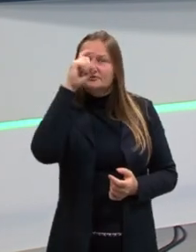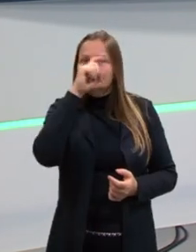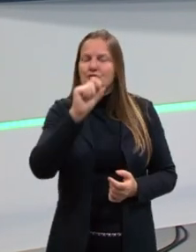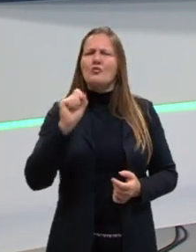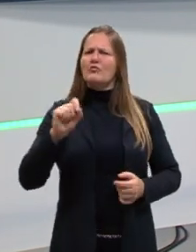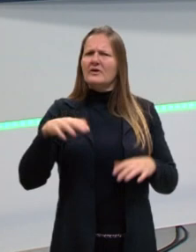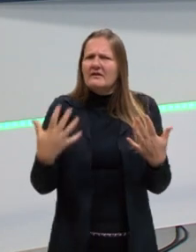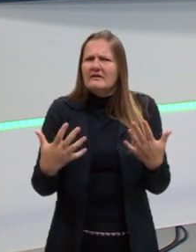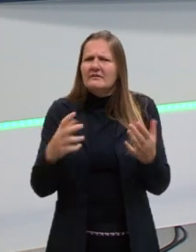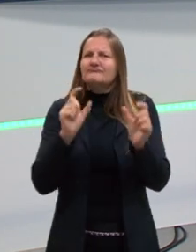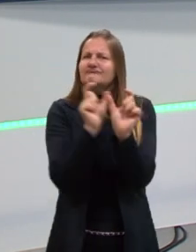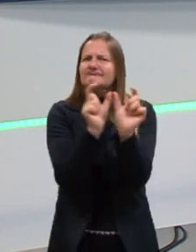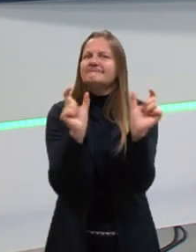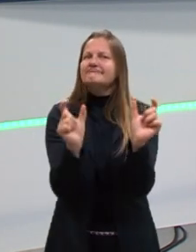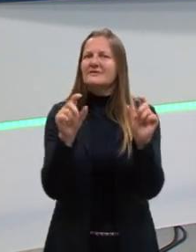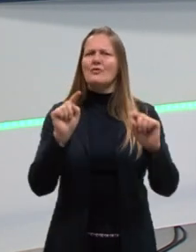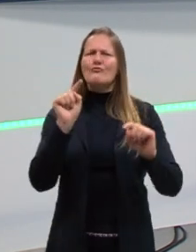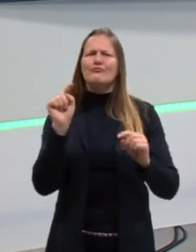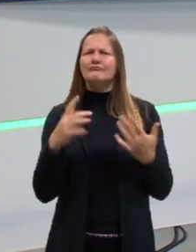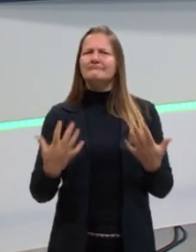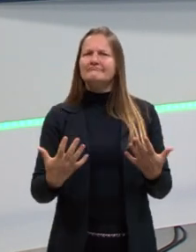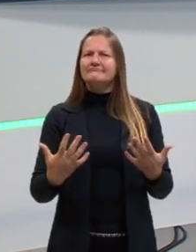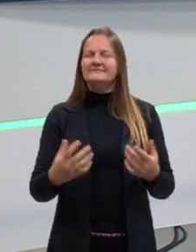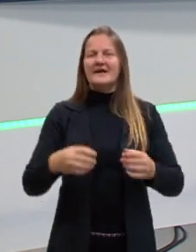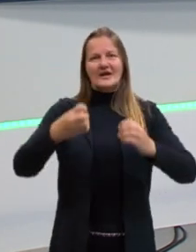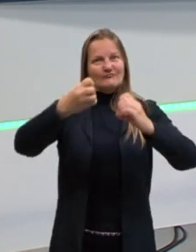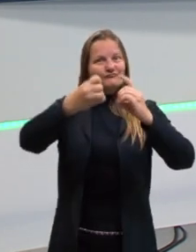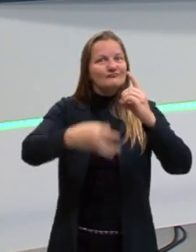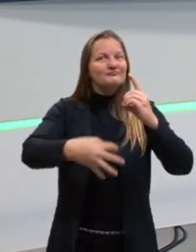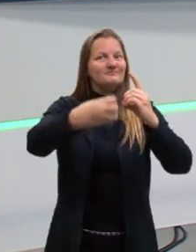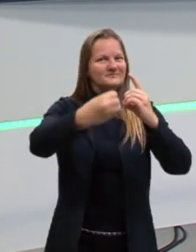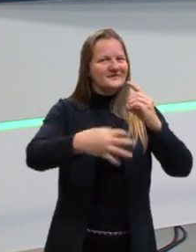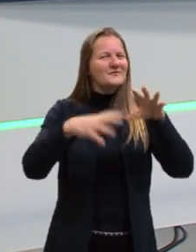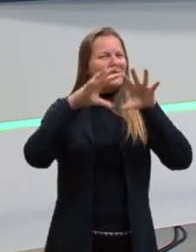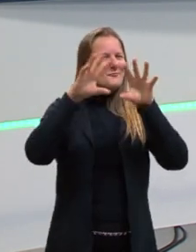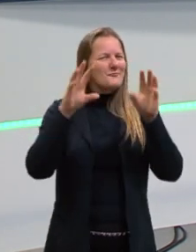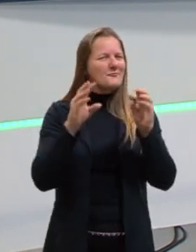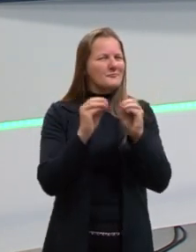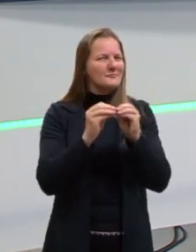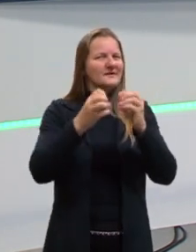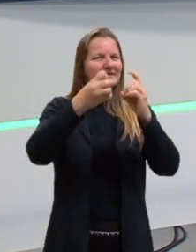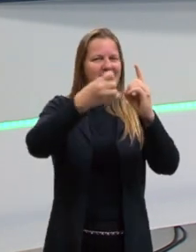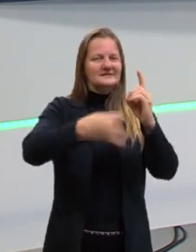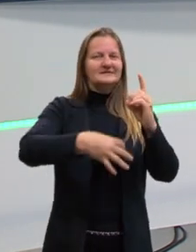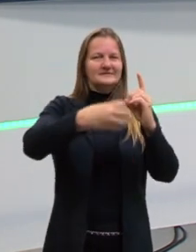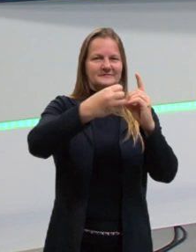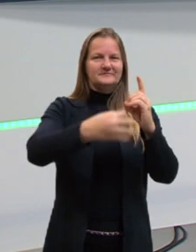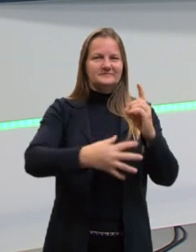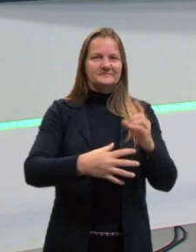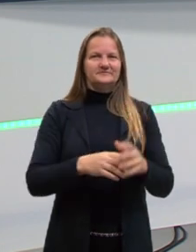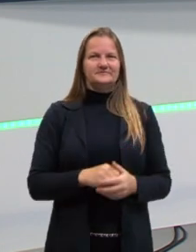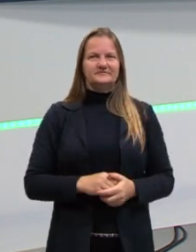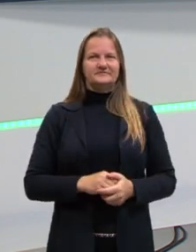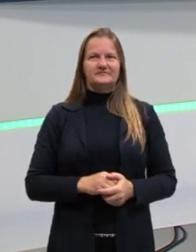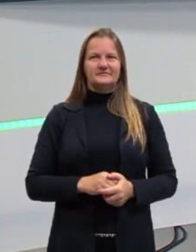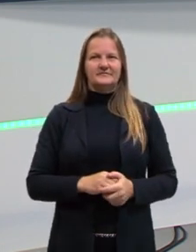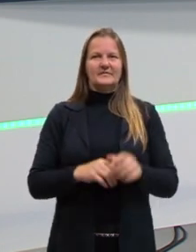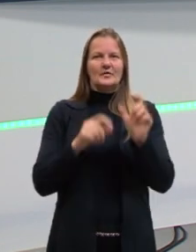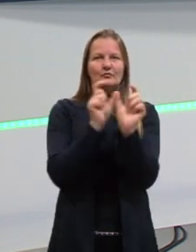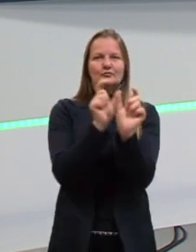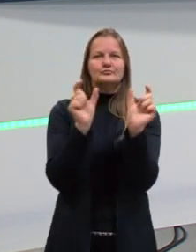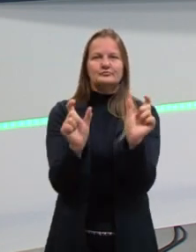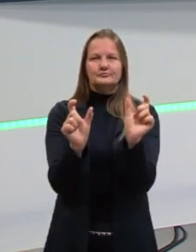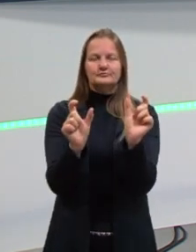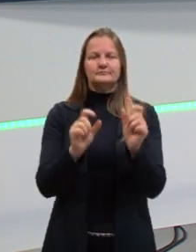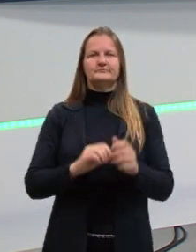que são sinônimos. Então, eu tenho uma definição breve sobre o que é o significado de